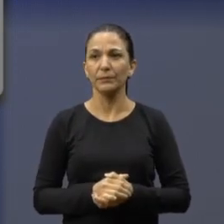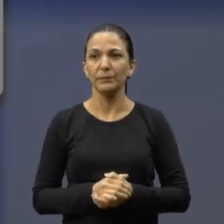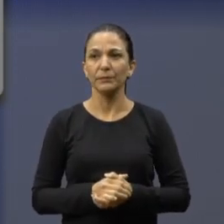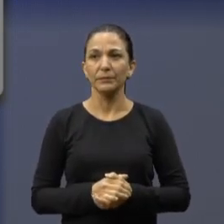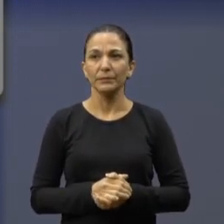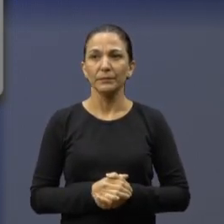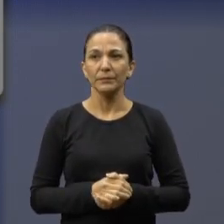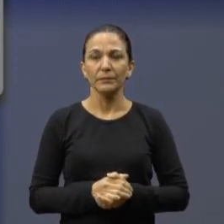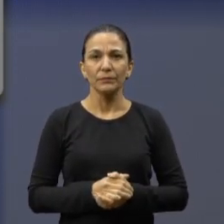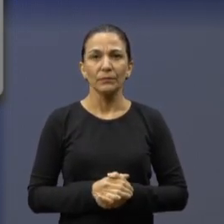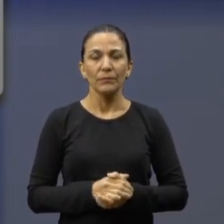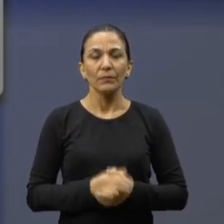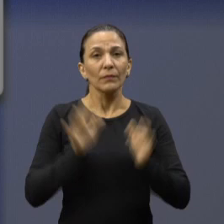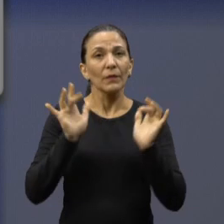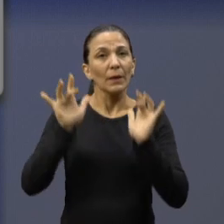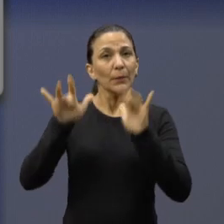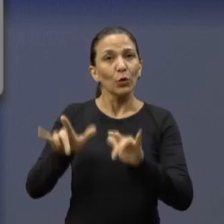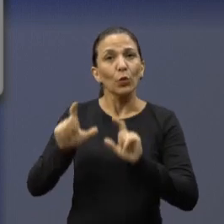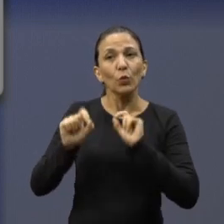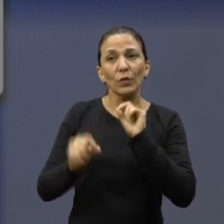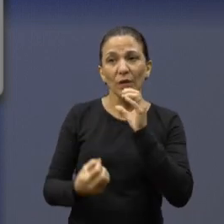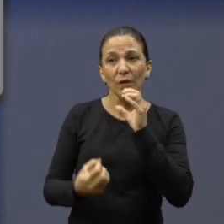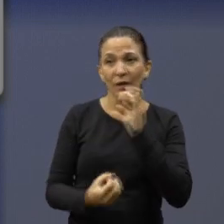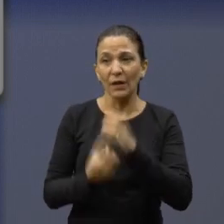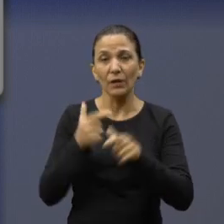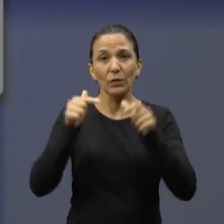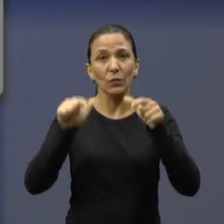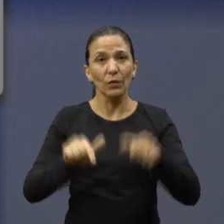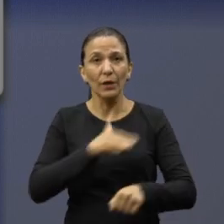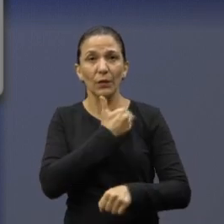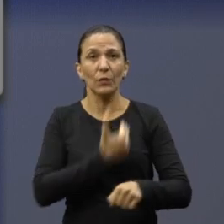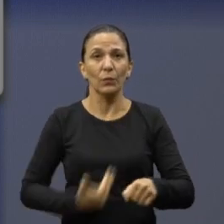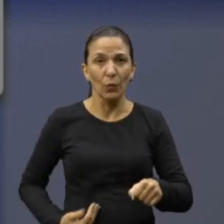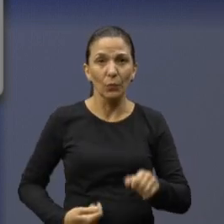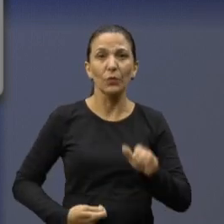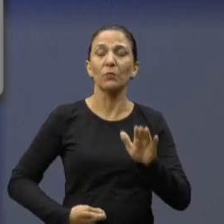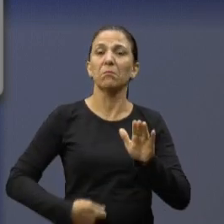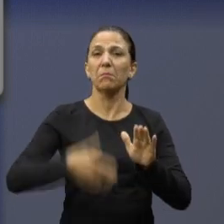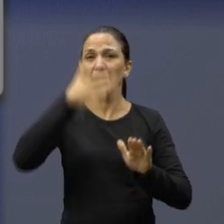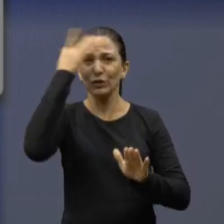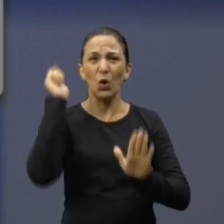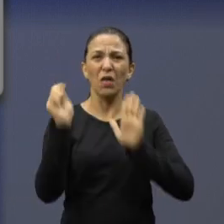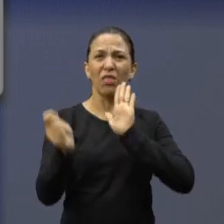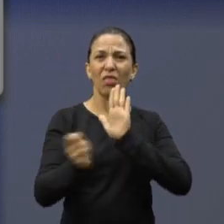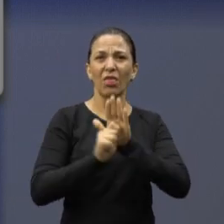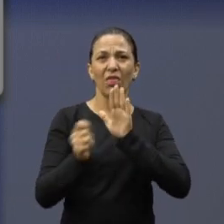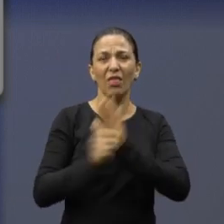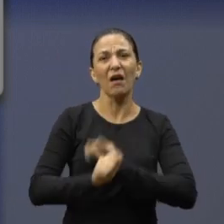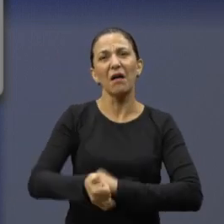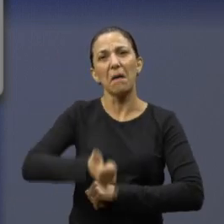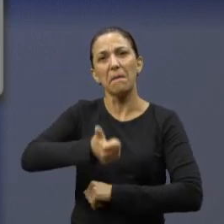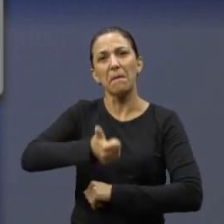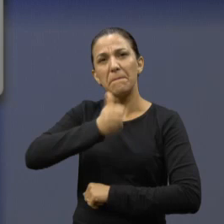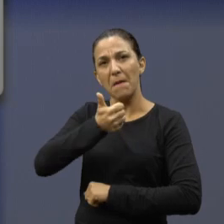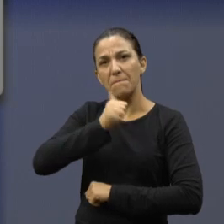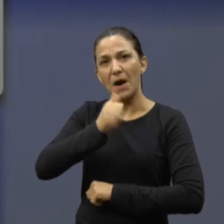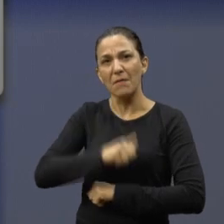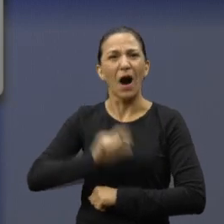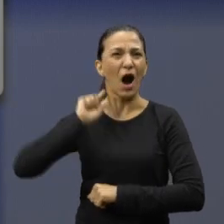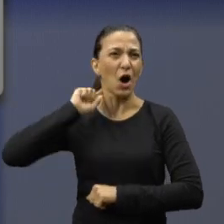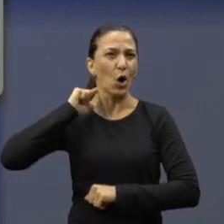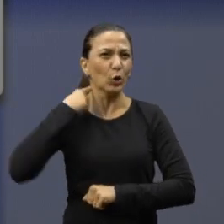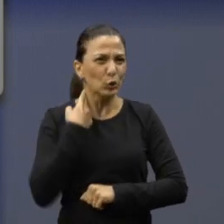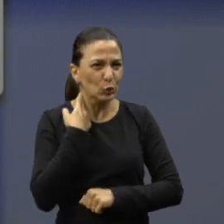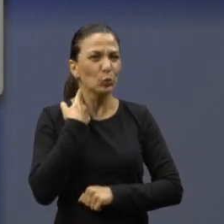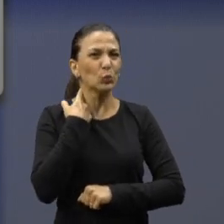Com esse abandono, foi criado um local público para o consumo de drogas e bebidas alcoólicas. Falta de higiene